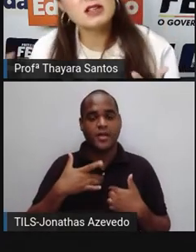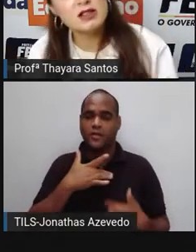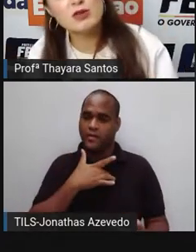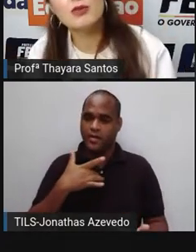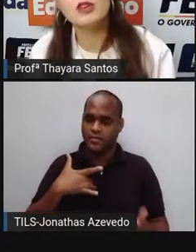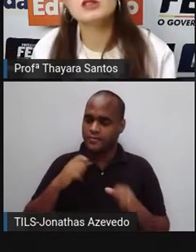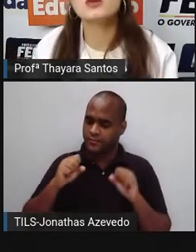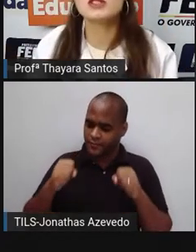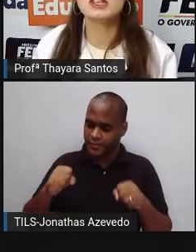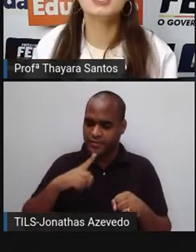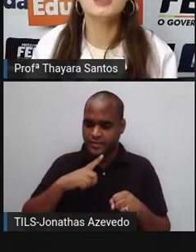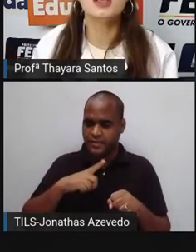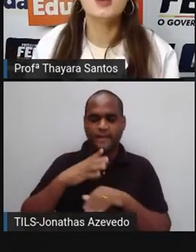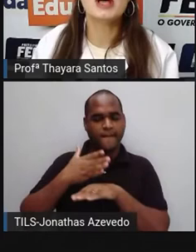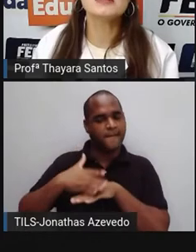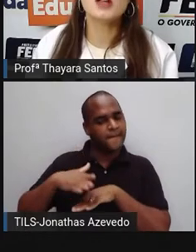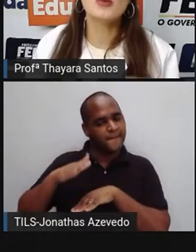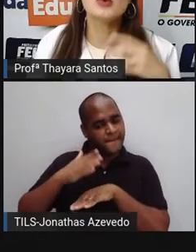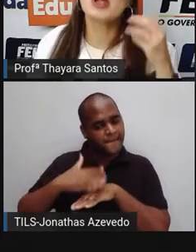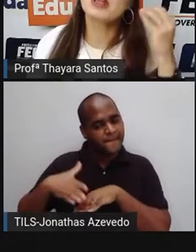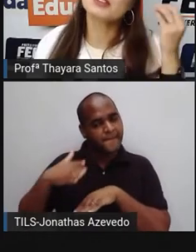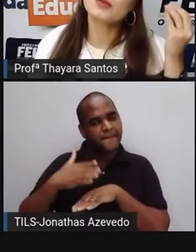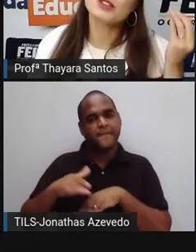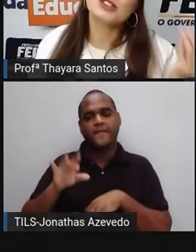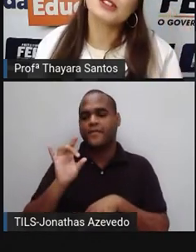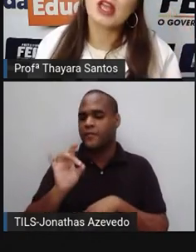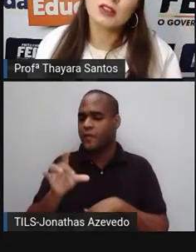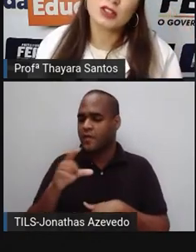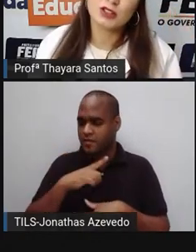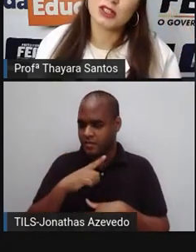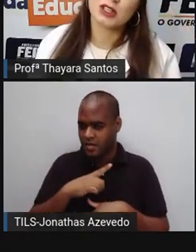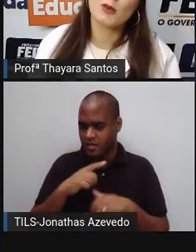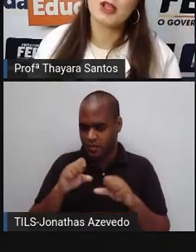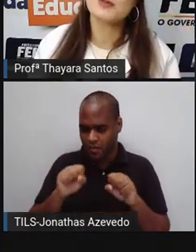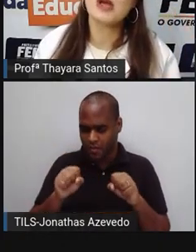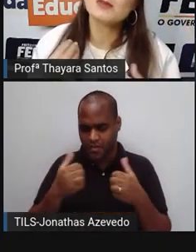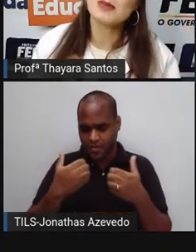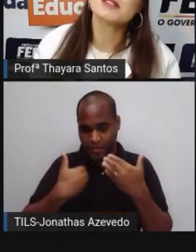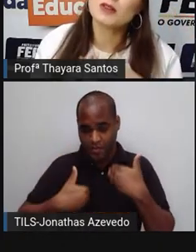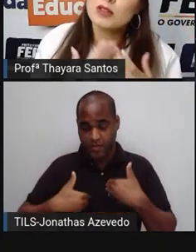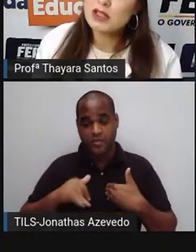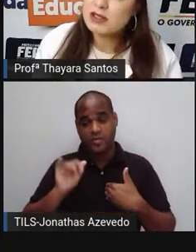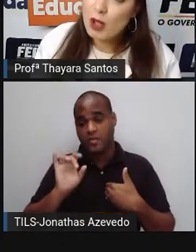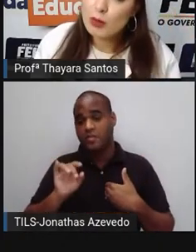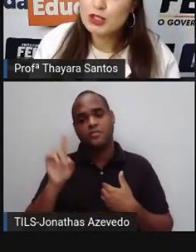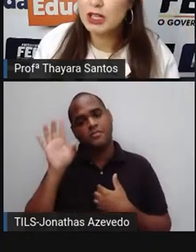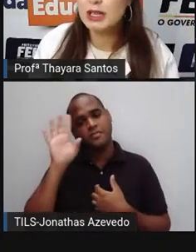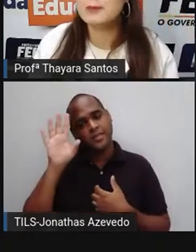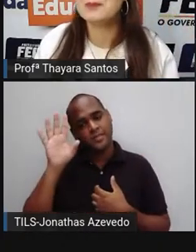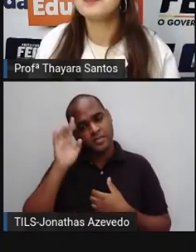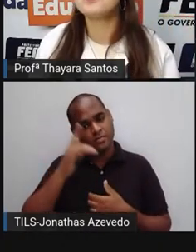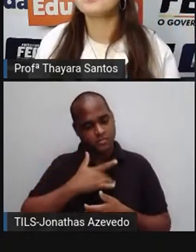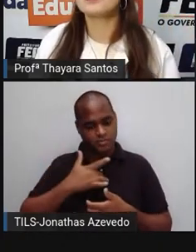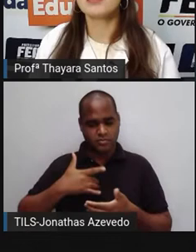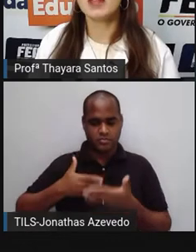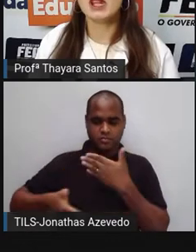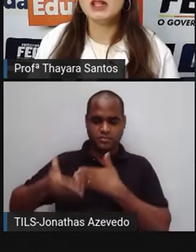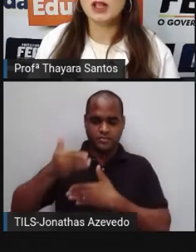fazer exercício físico, sim, mas não por uma questão de estética diretamente, mas pensando na saúde ali.